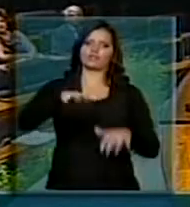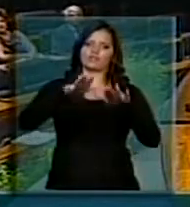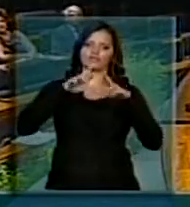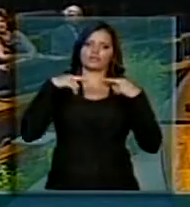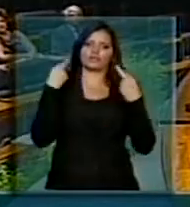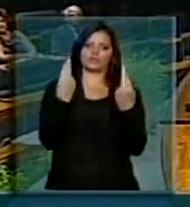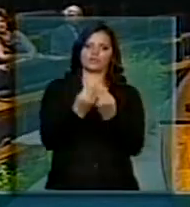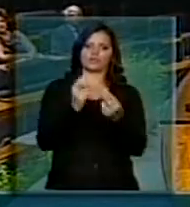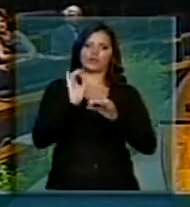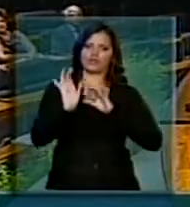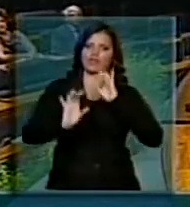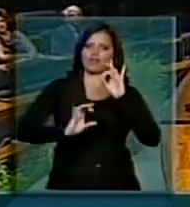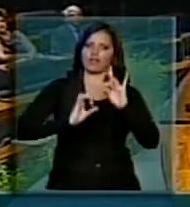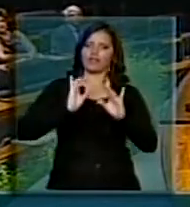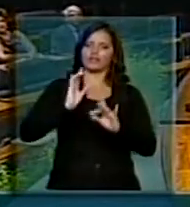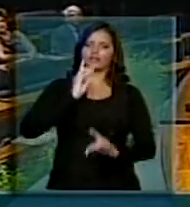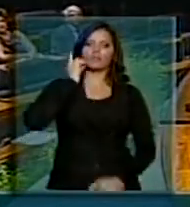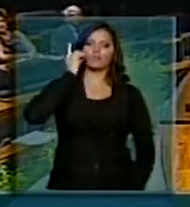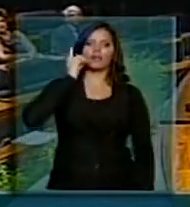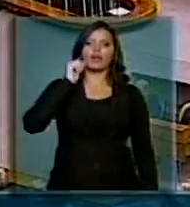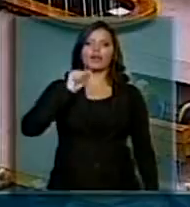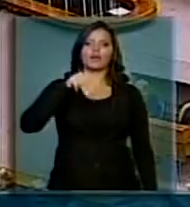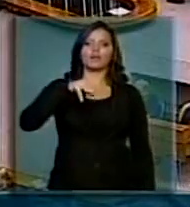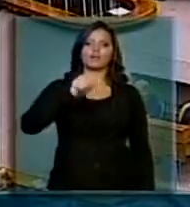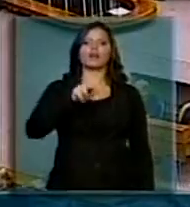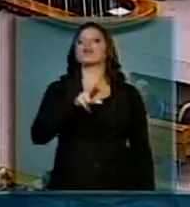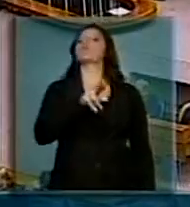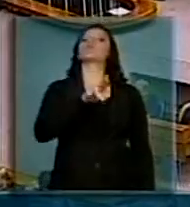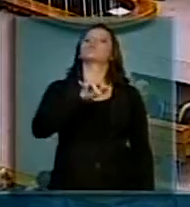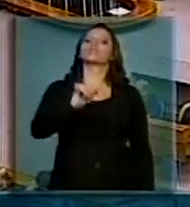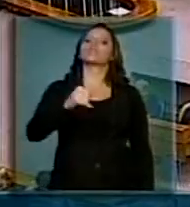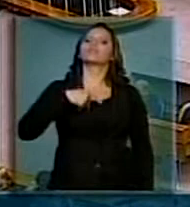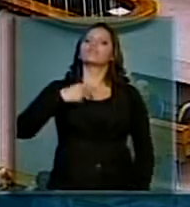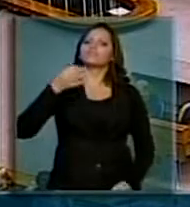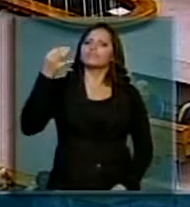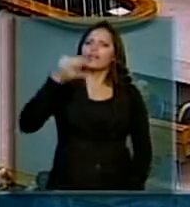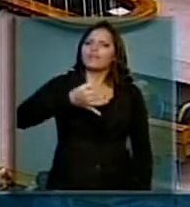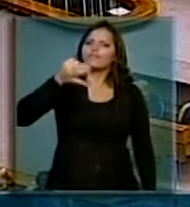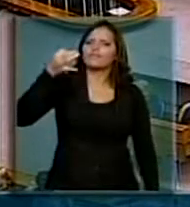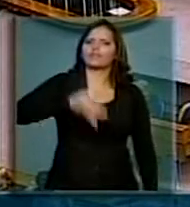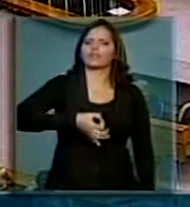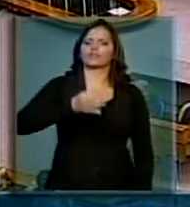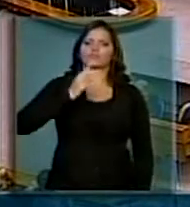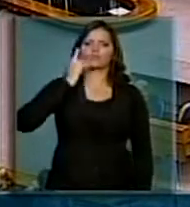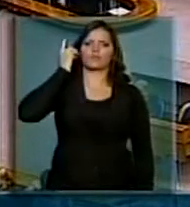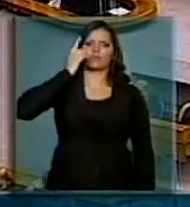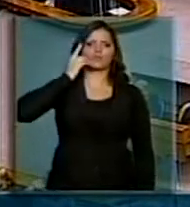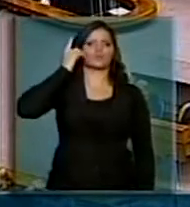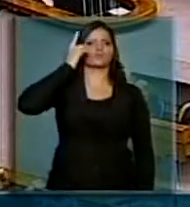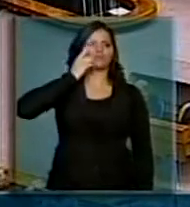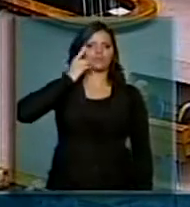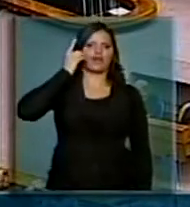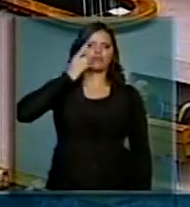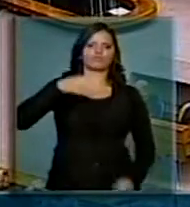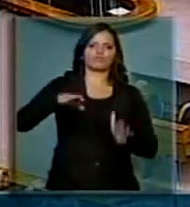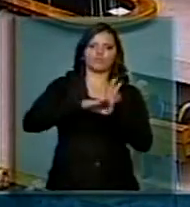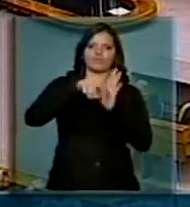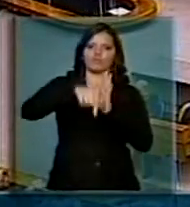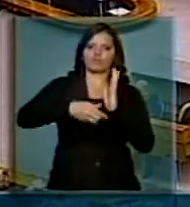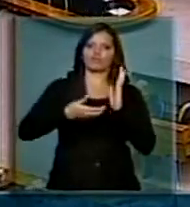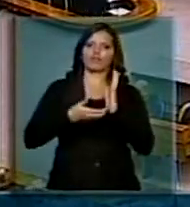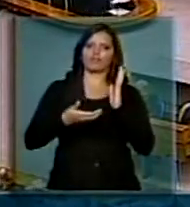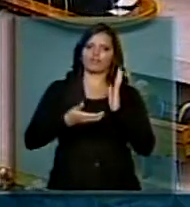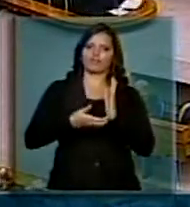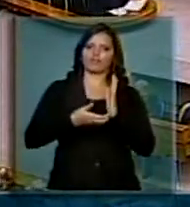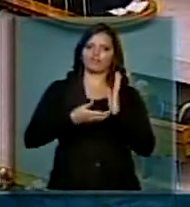O deputado Amaury é um dos mais proficientes e brilhantes deputados que nessa legislatura chegou a esta casa,